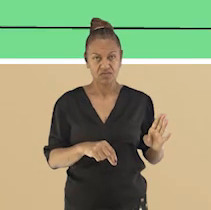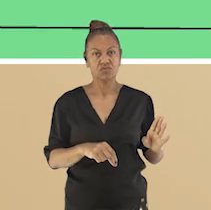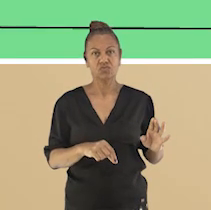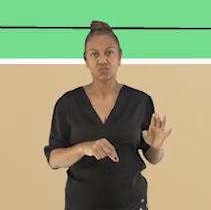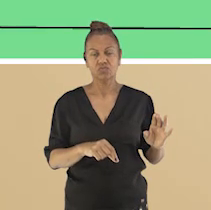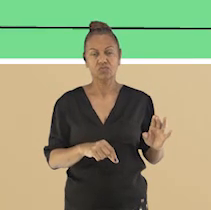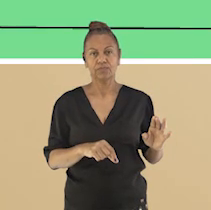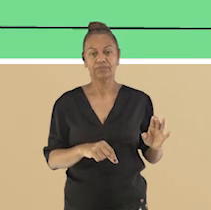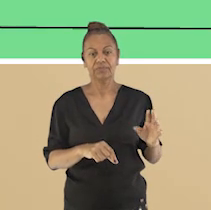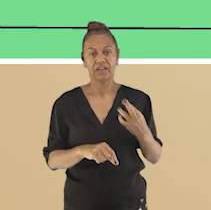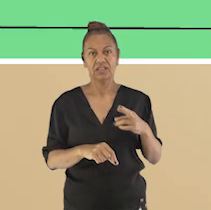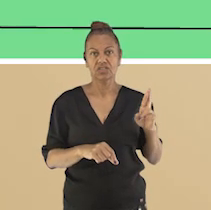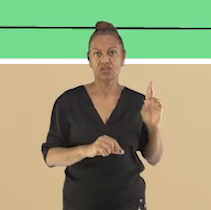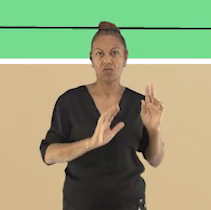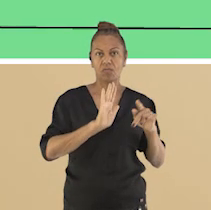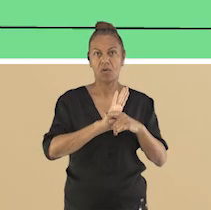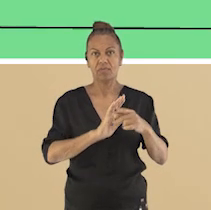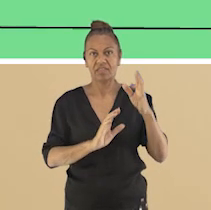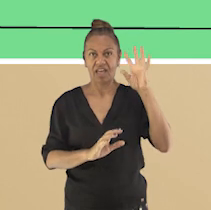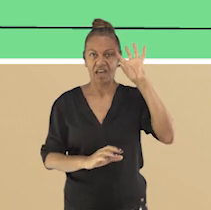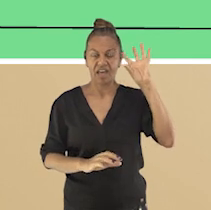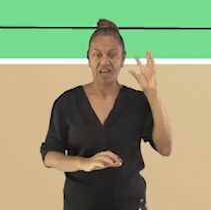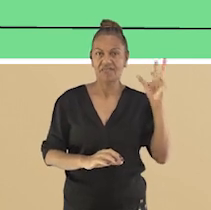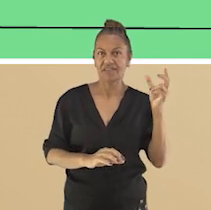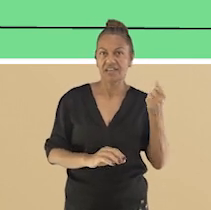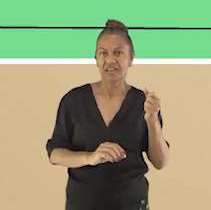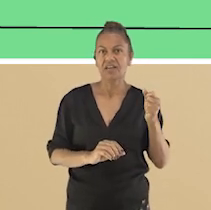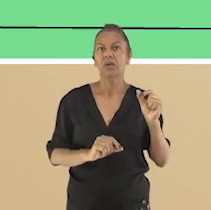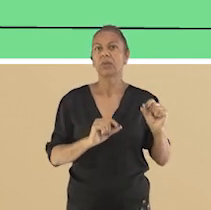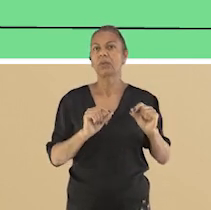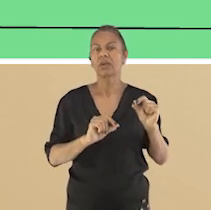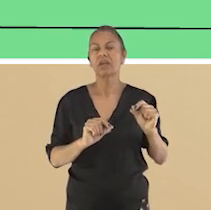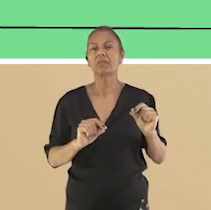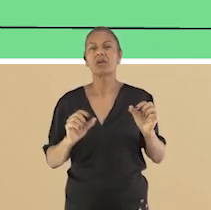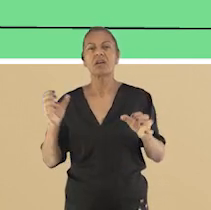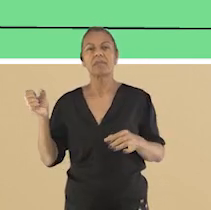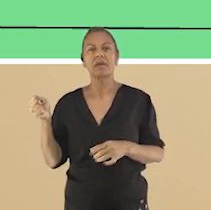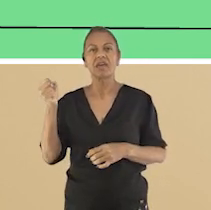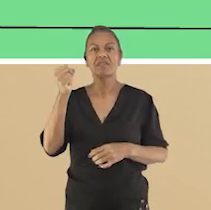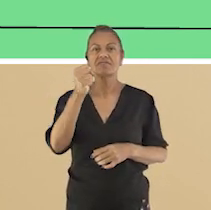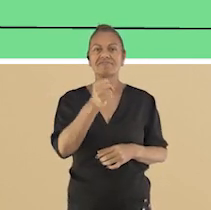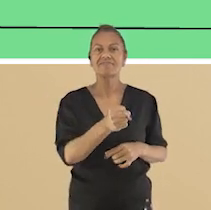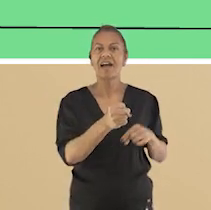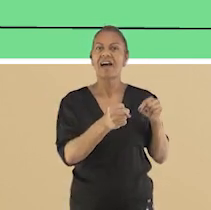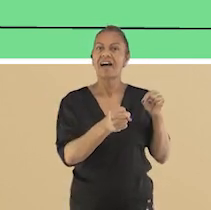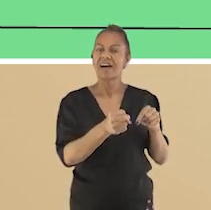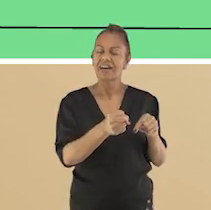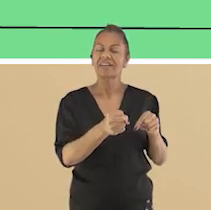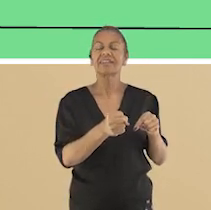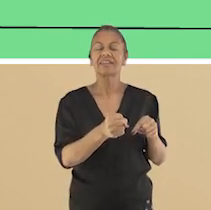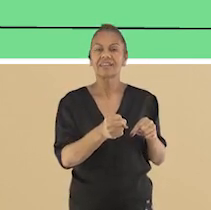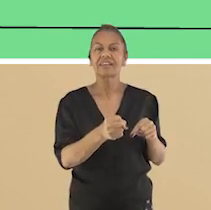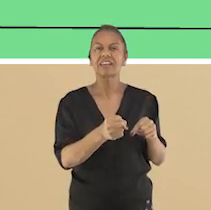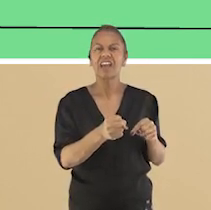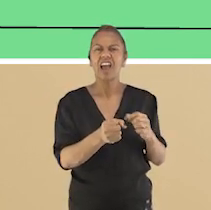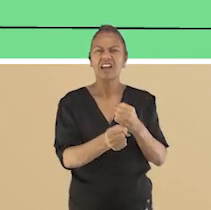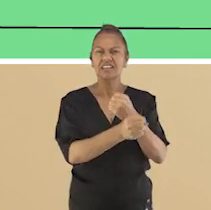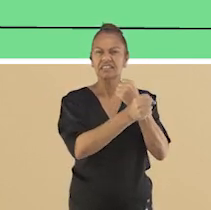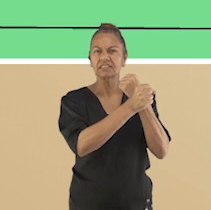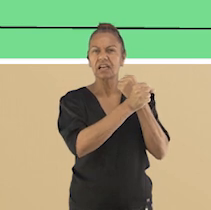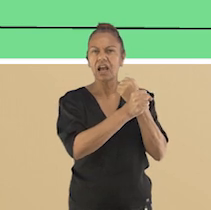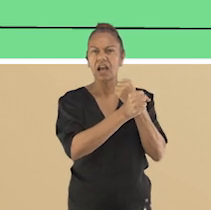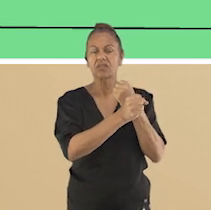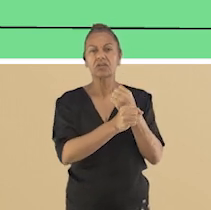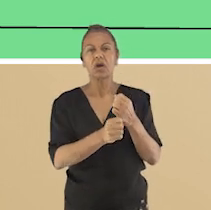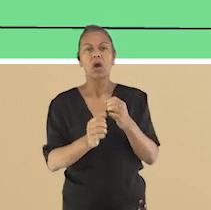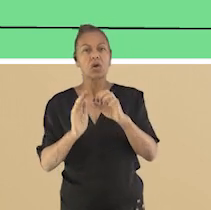entrada de muitas pessoas trazidas da África e submetidas à escravidão. Desde o século XVI até o século